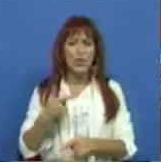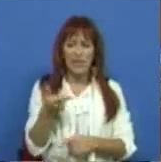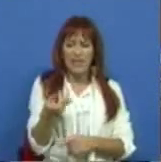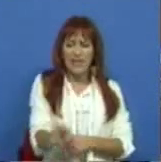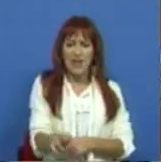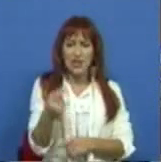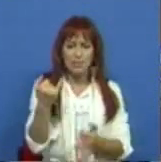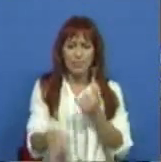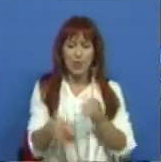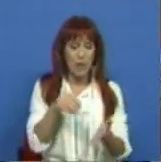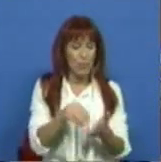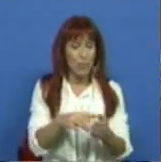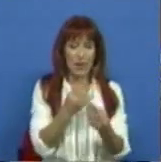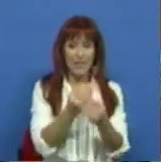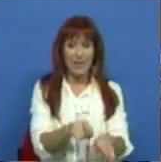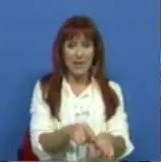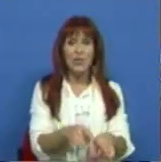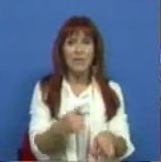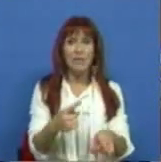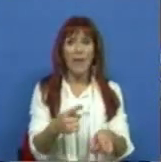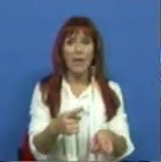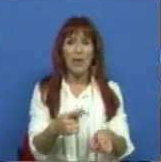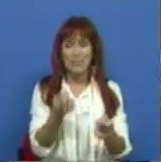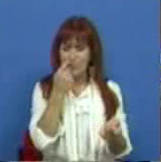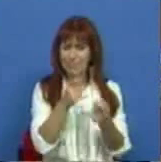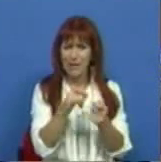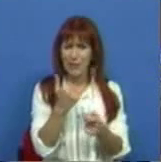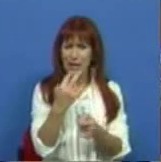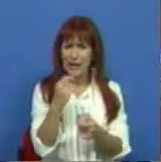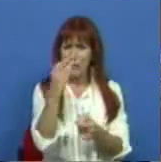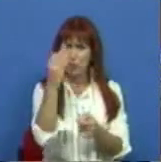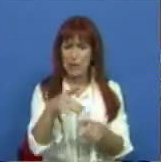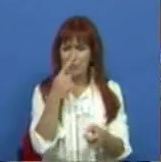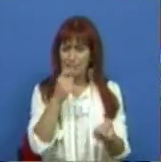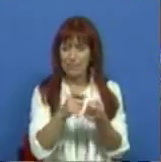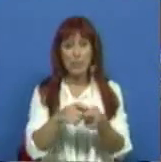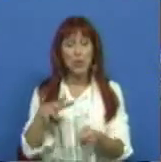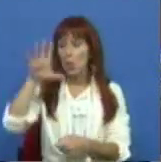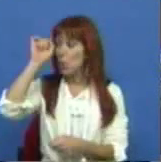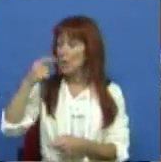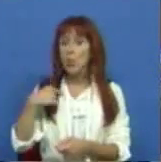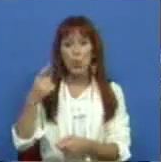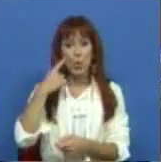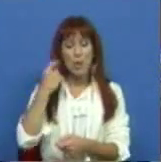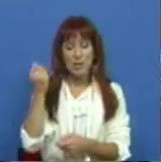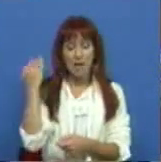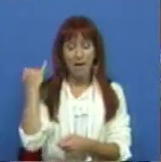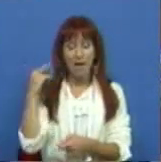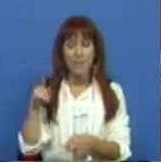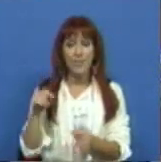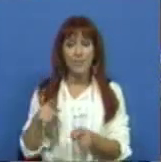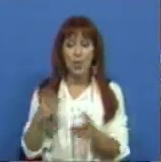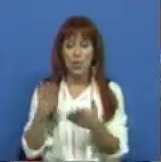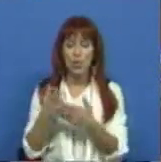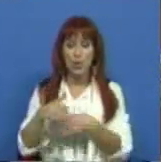a taxa de risco de pobreza infantil está perto dos 23%, de um Governo que conheceu recentemente